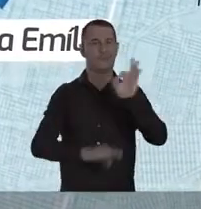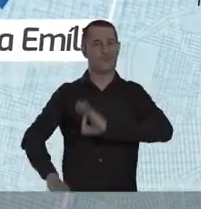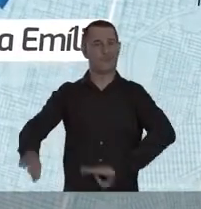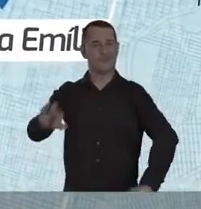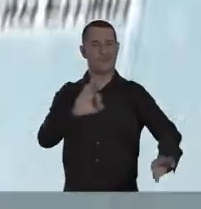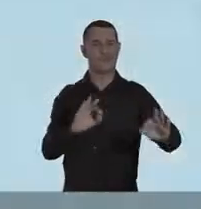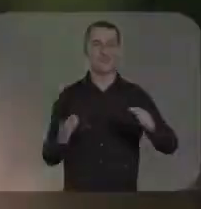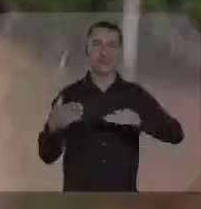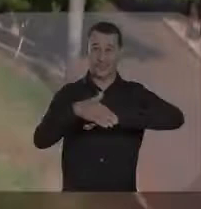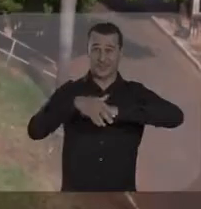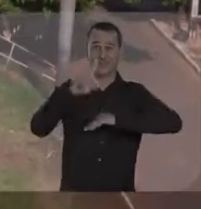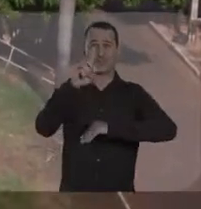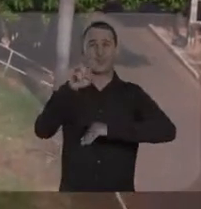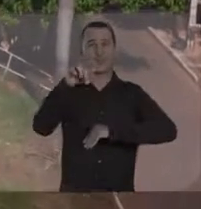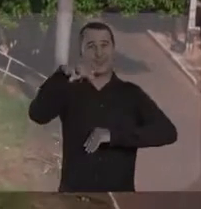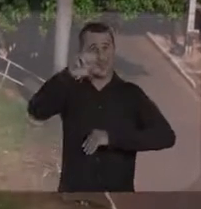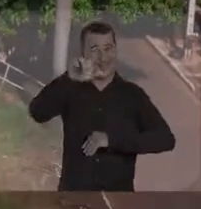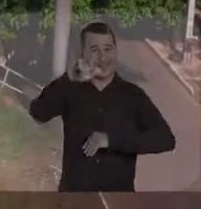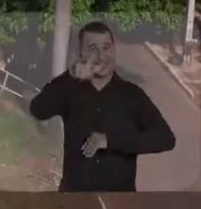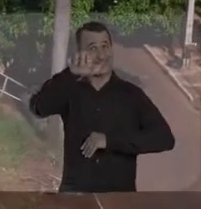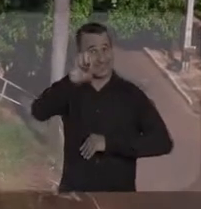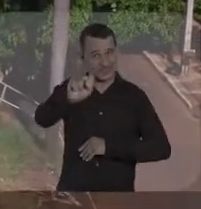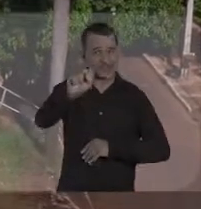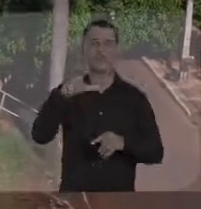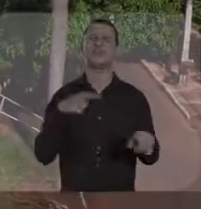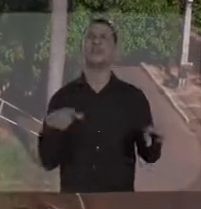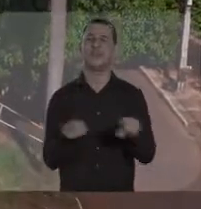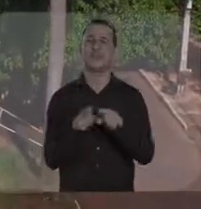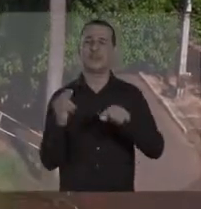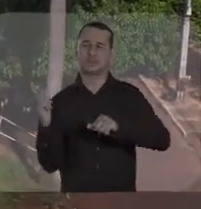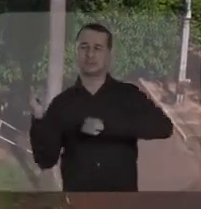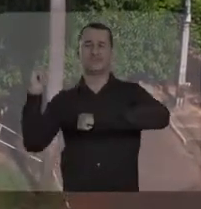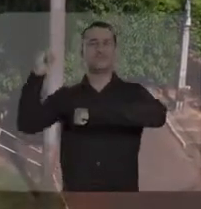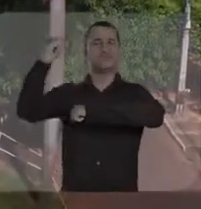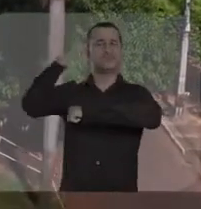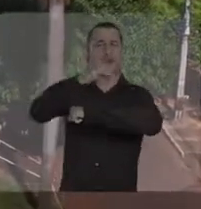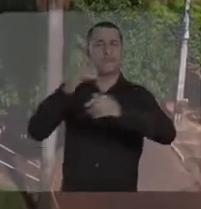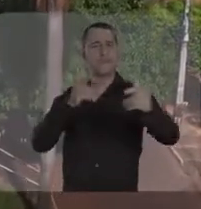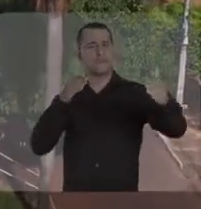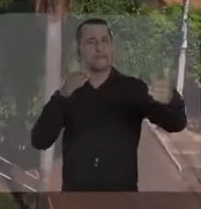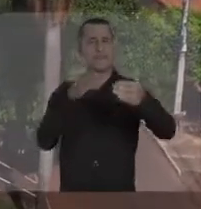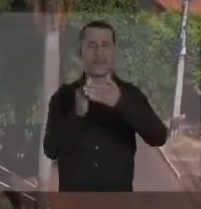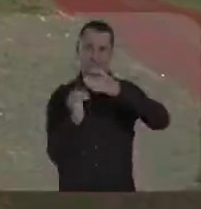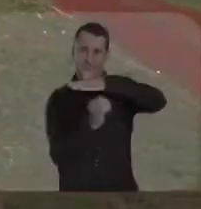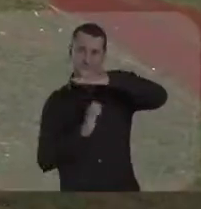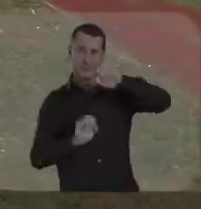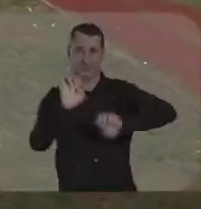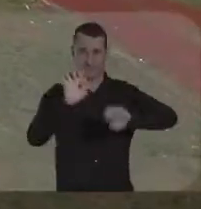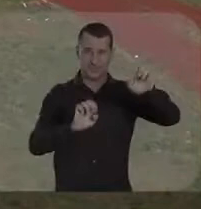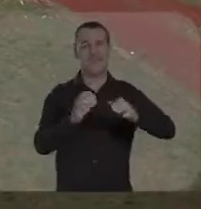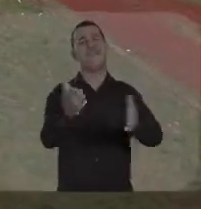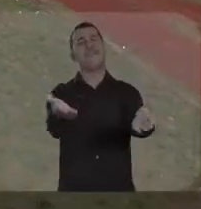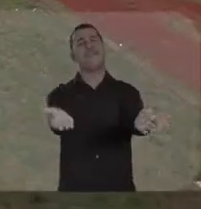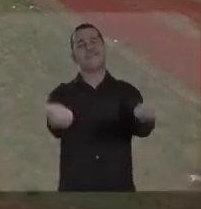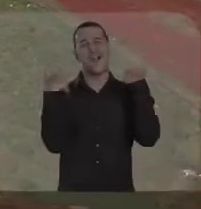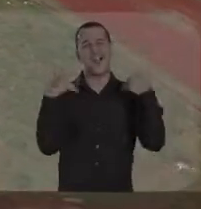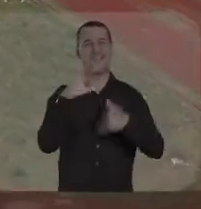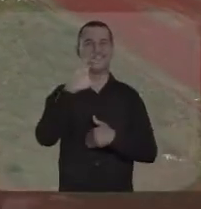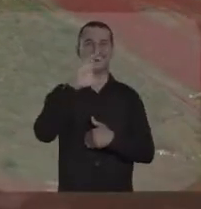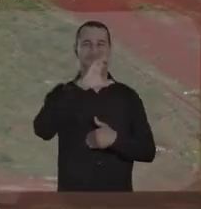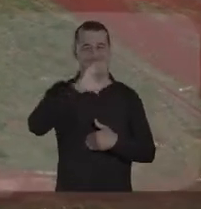Empresarial Oeste. E o recapeamento e modernização da Avenida Duque de Caxias entre o